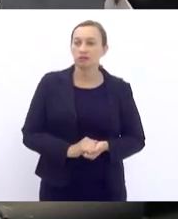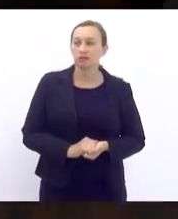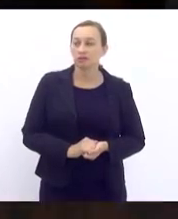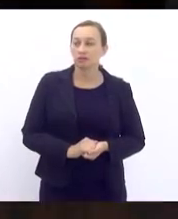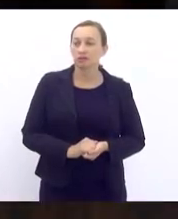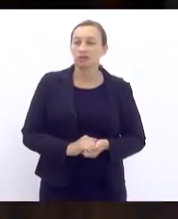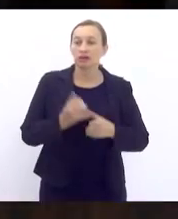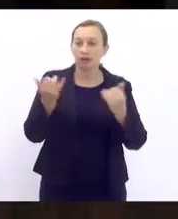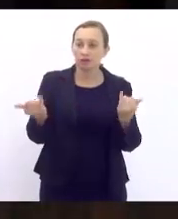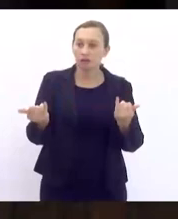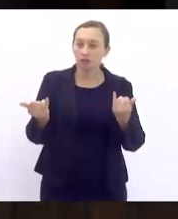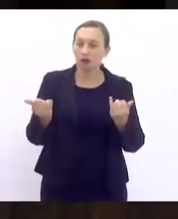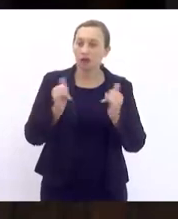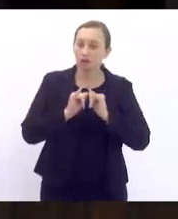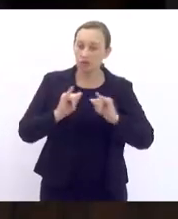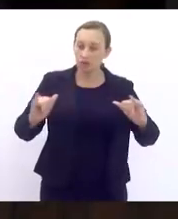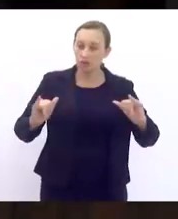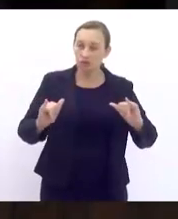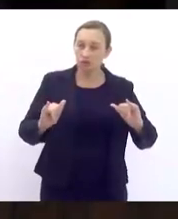Anuncio